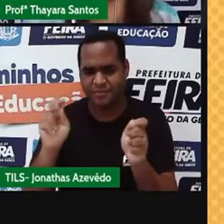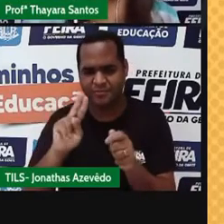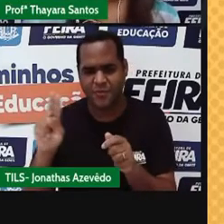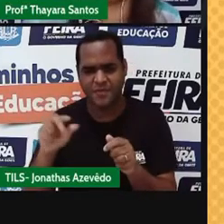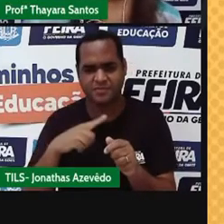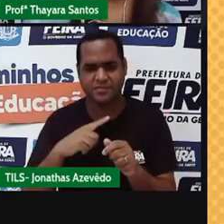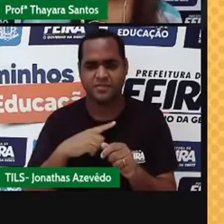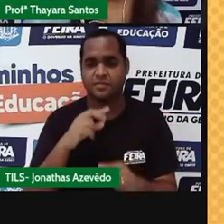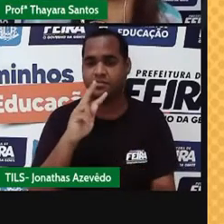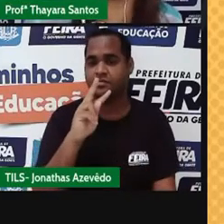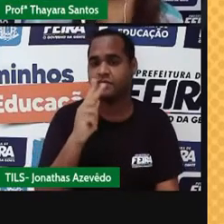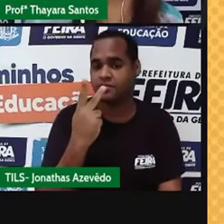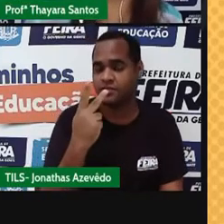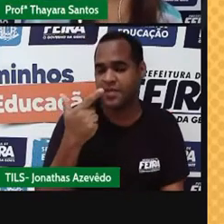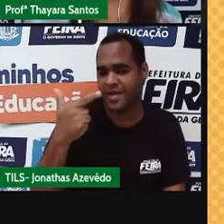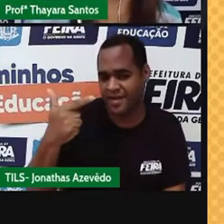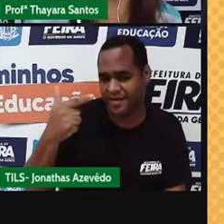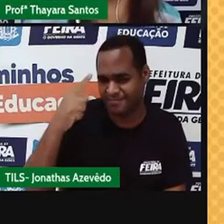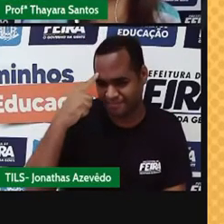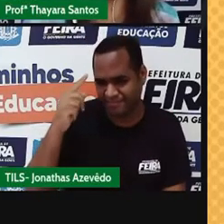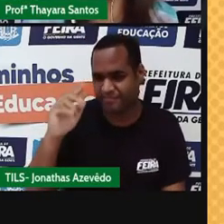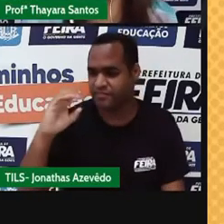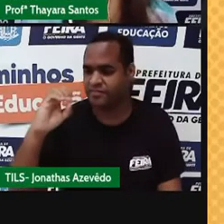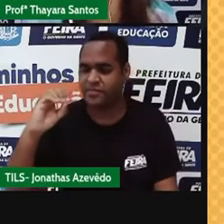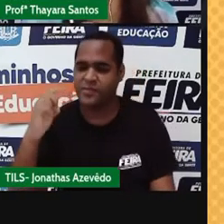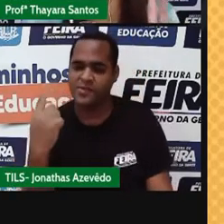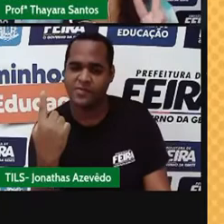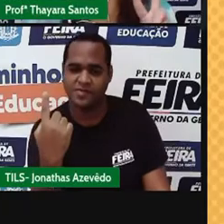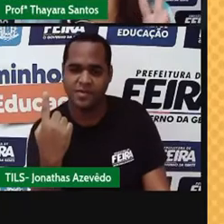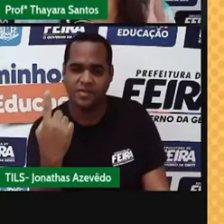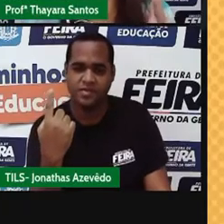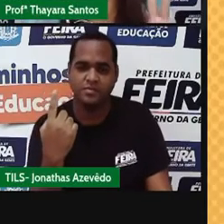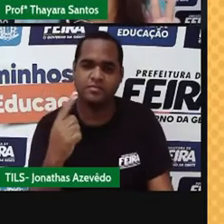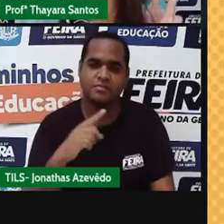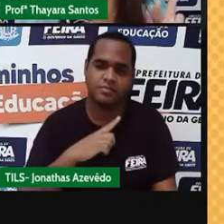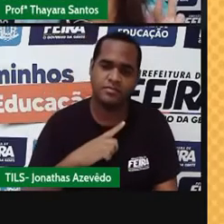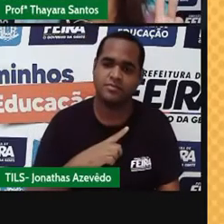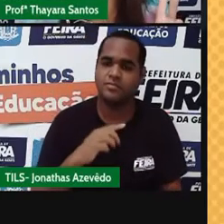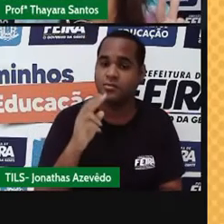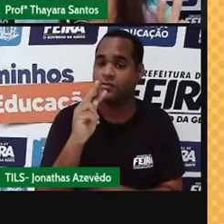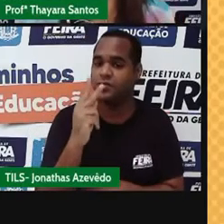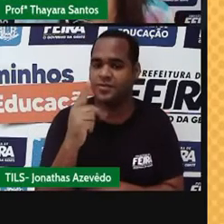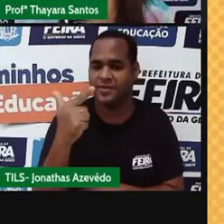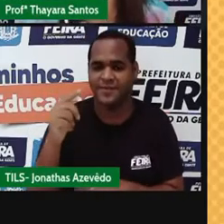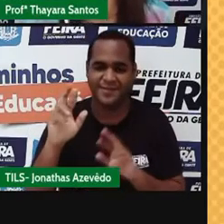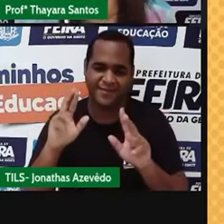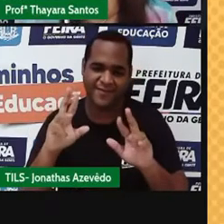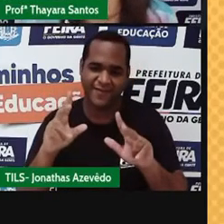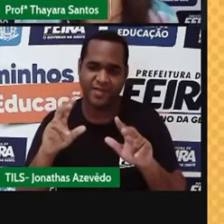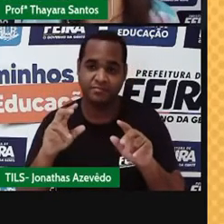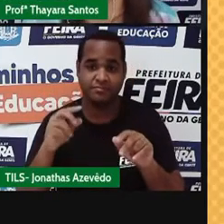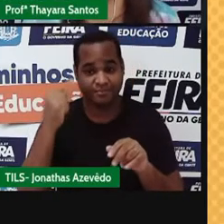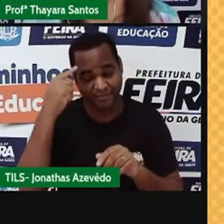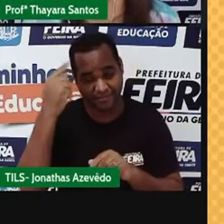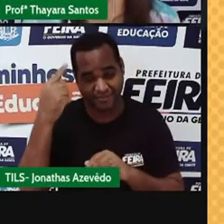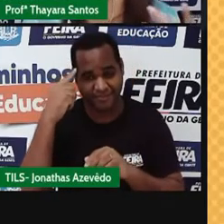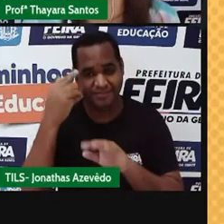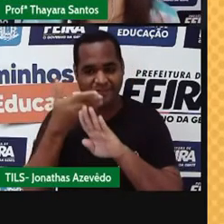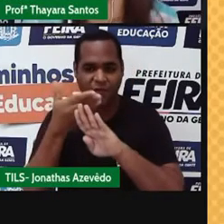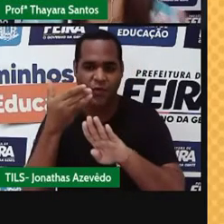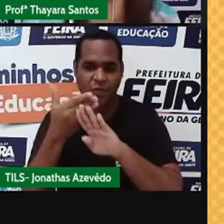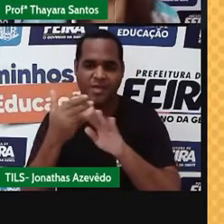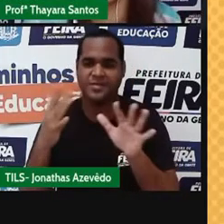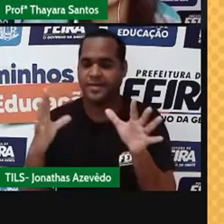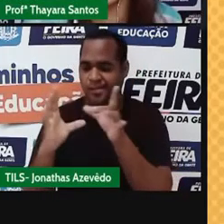água tem dois átomos de hidrogênio e um átomo de oxigênio. Como tem dois elementos químicos diferentes aí, a gente diz que ela é uma